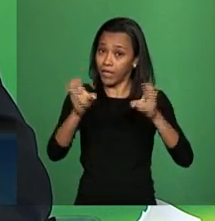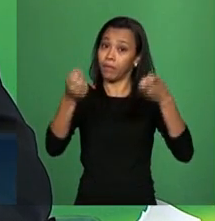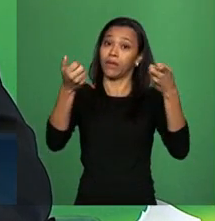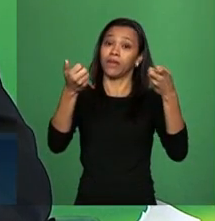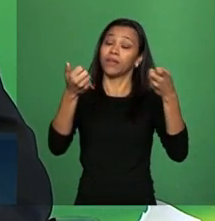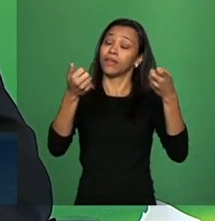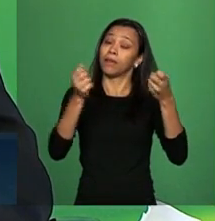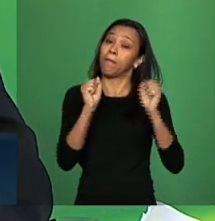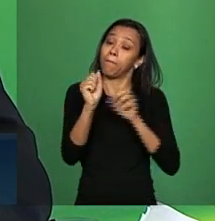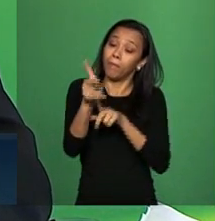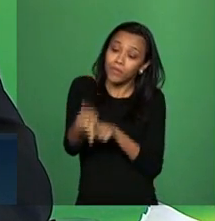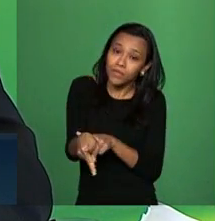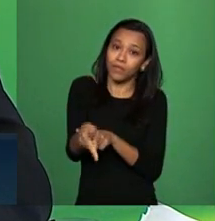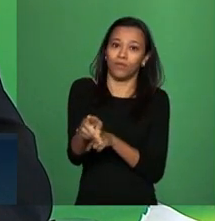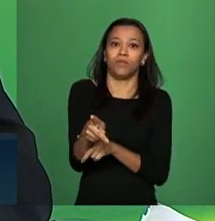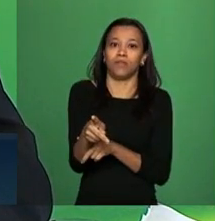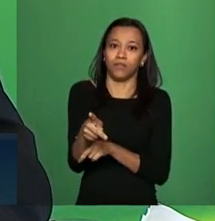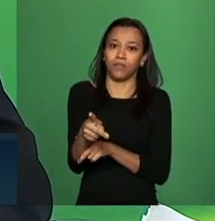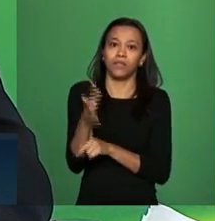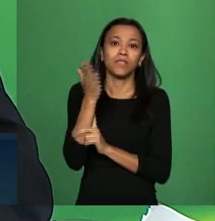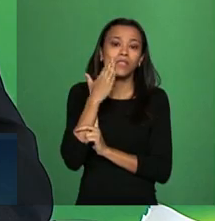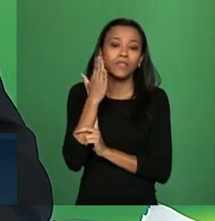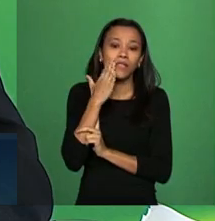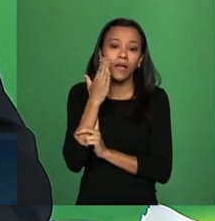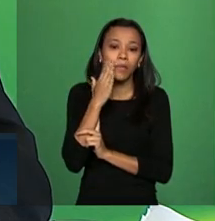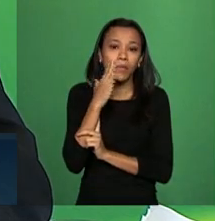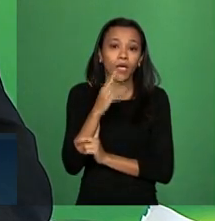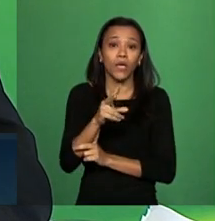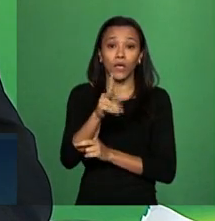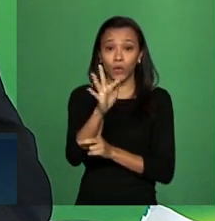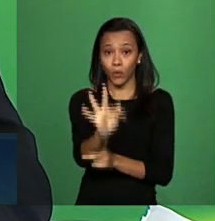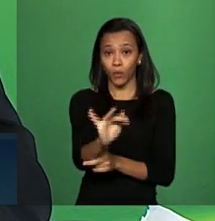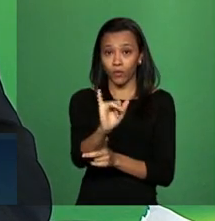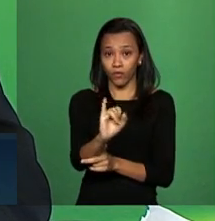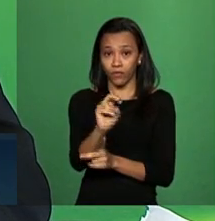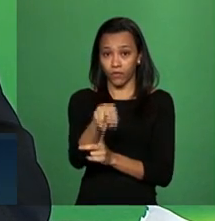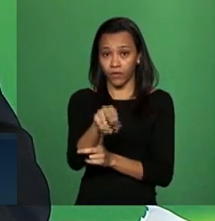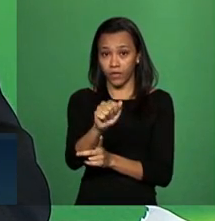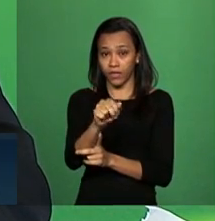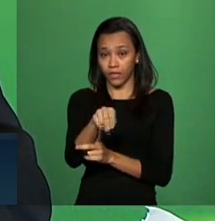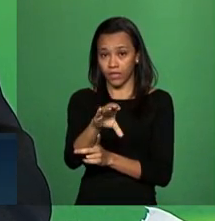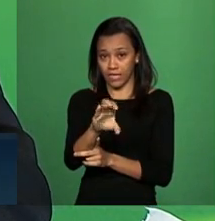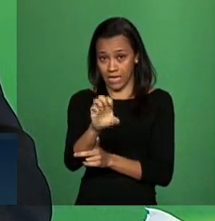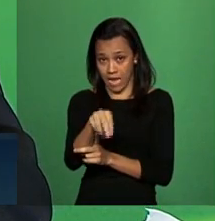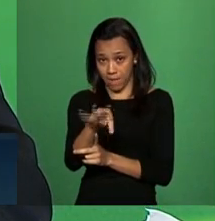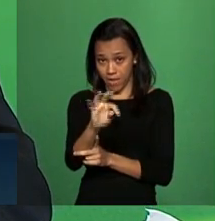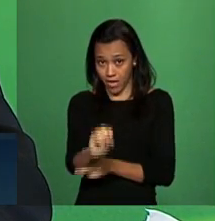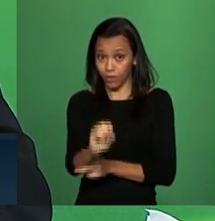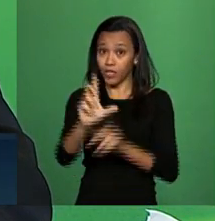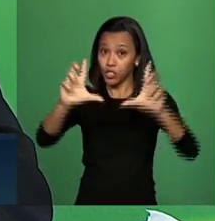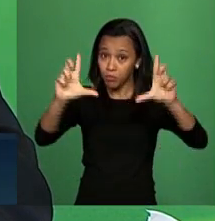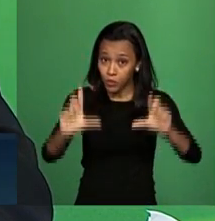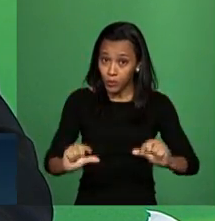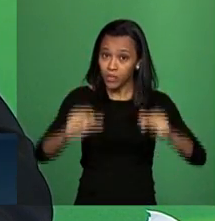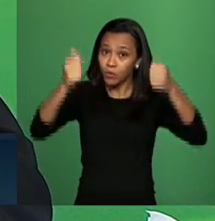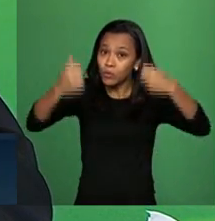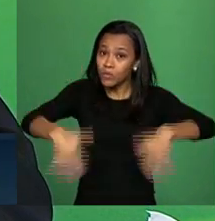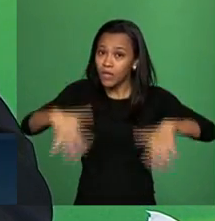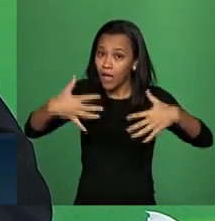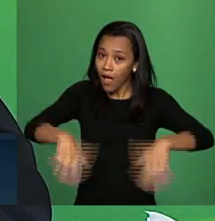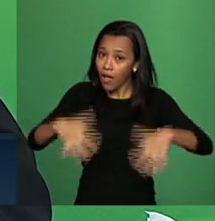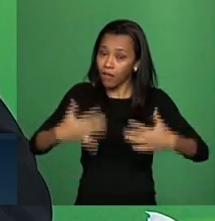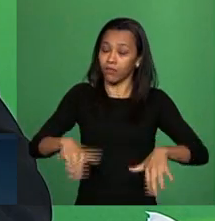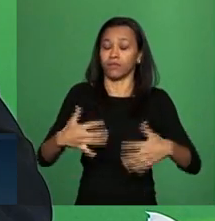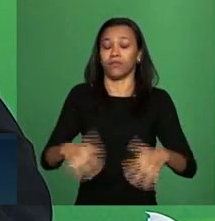discutir o financiamento da previdência que é a diminuição do gasto do governo com a